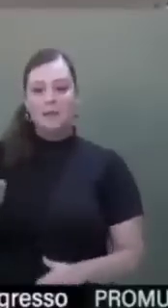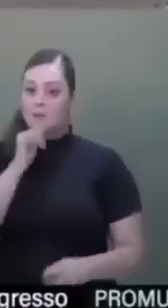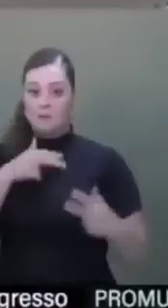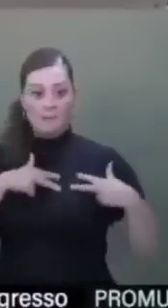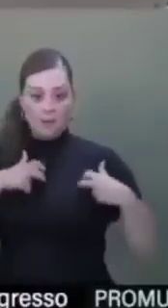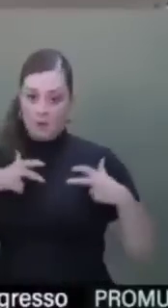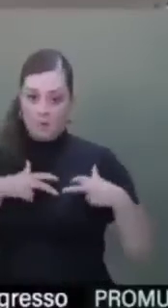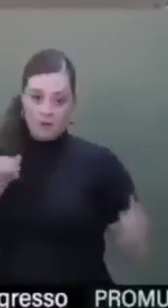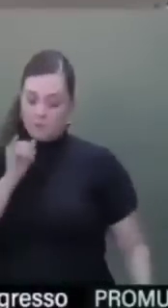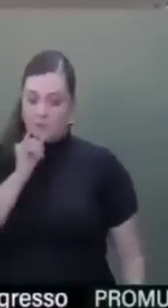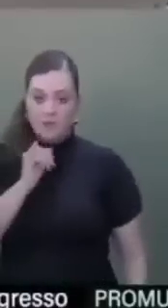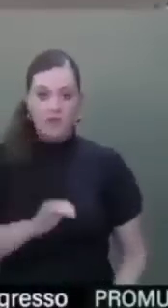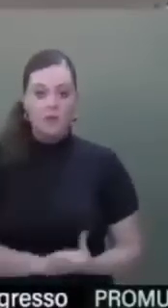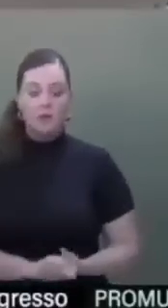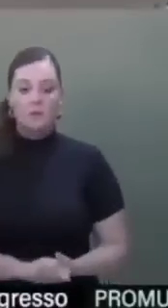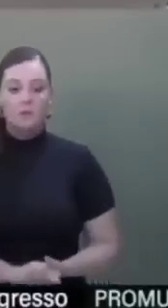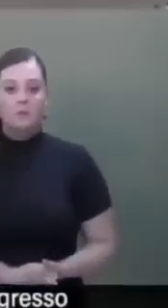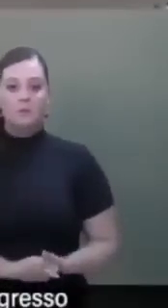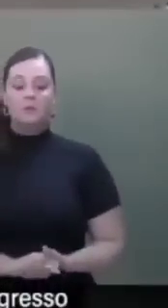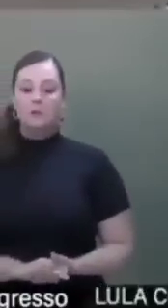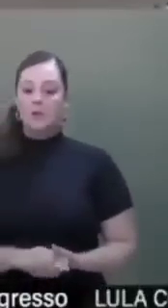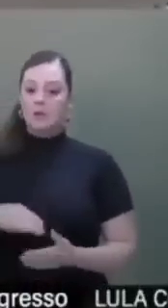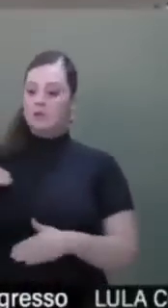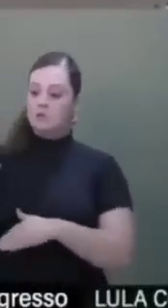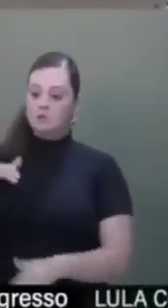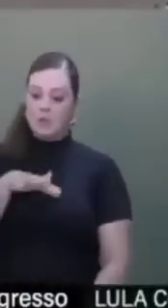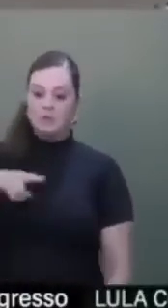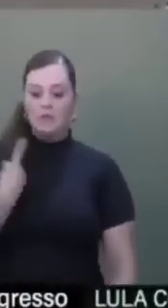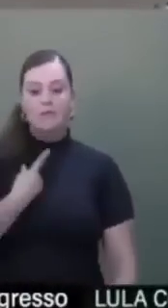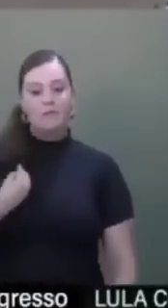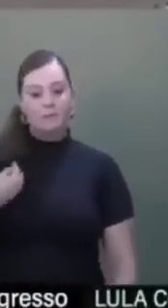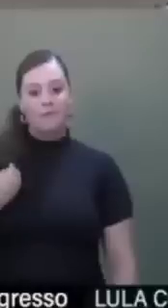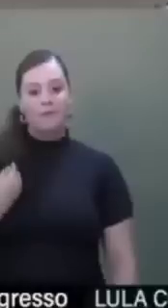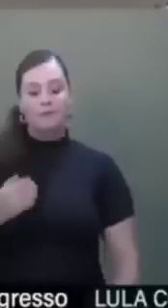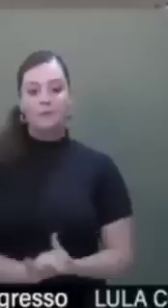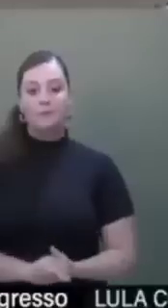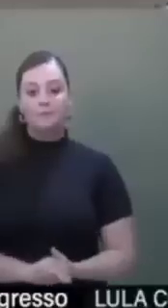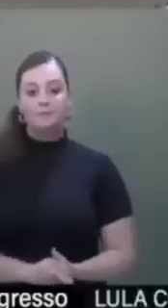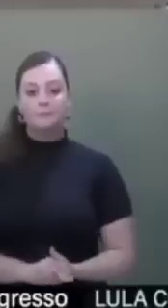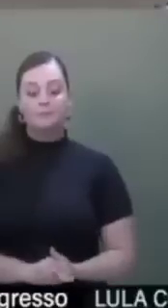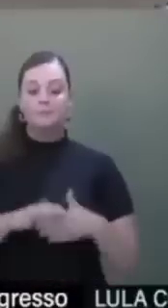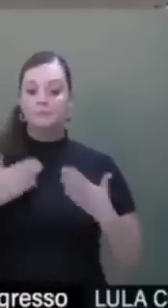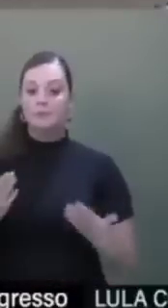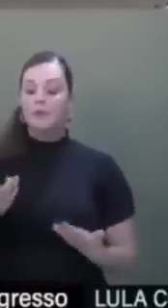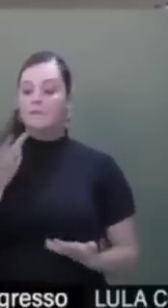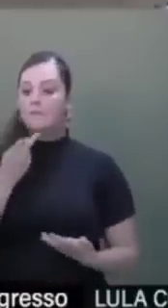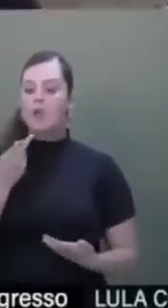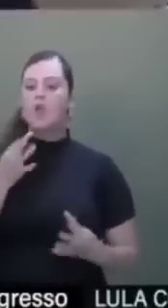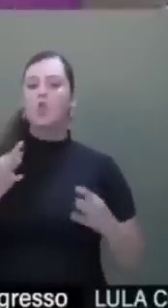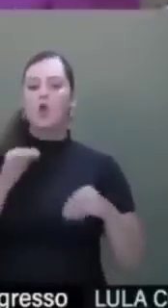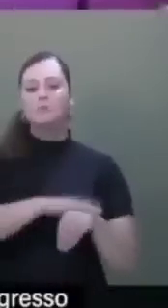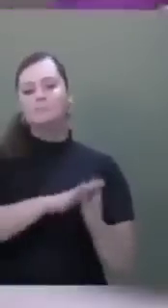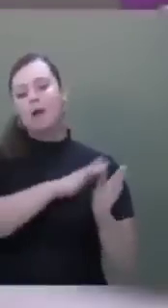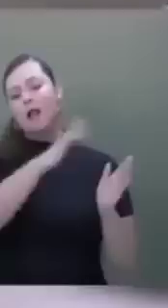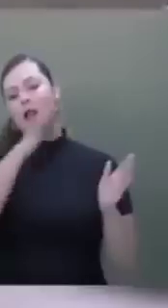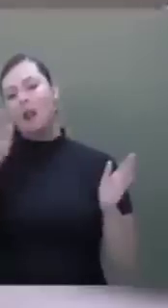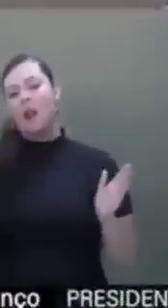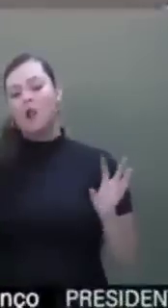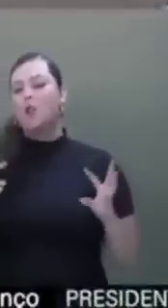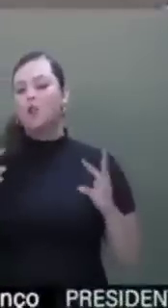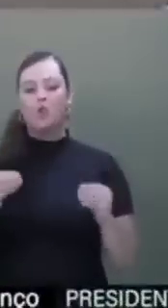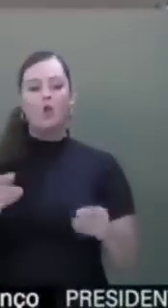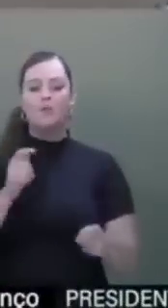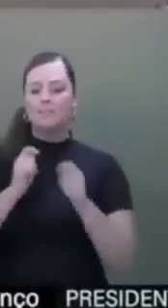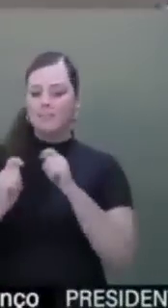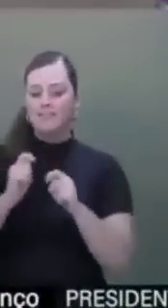por exemplo. A situação de penura em que nós nos encontramos. Então, eu disse, durante todo esse período, em todas as